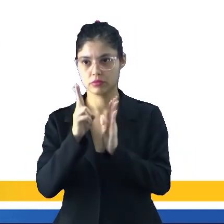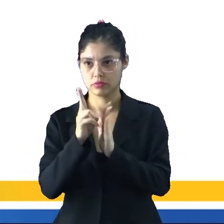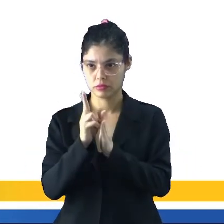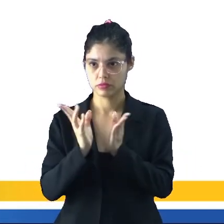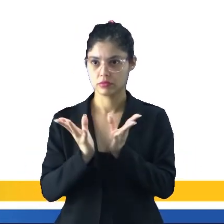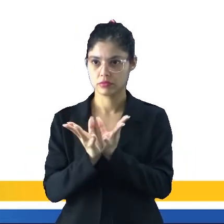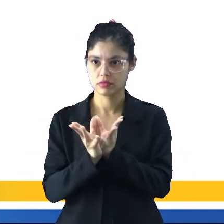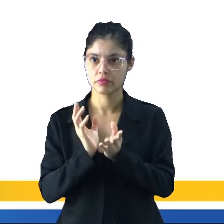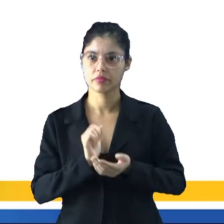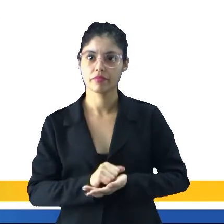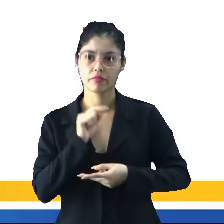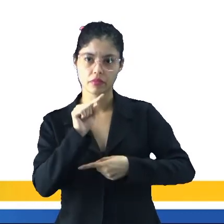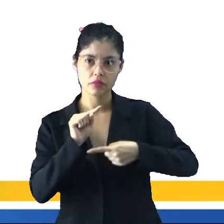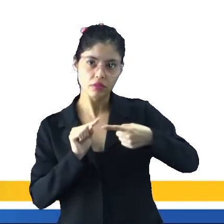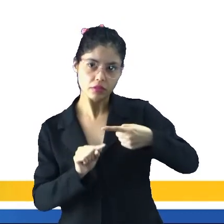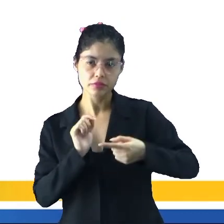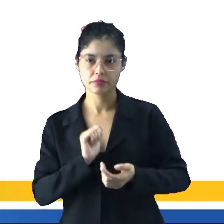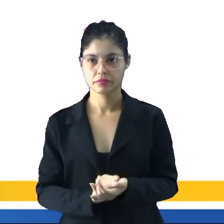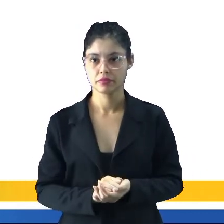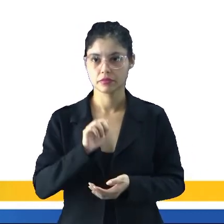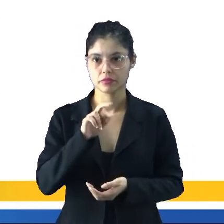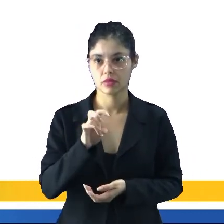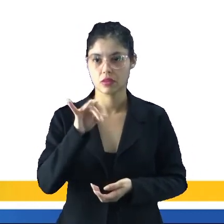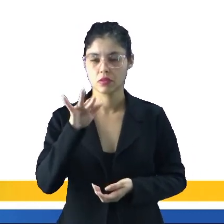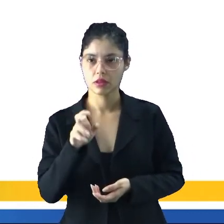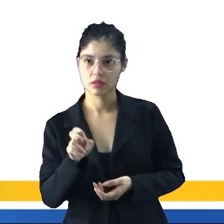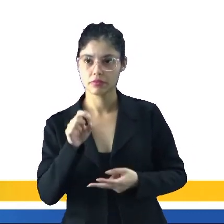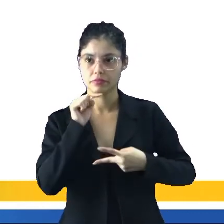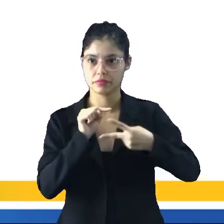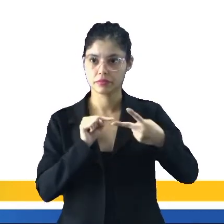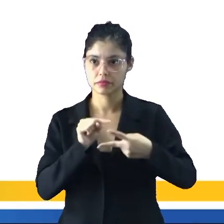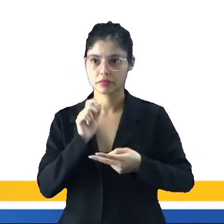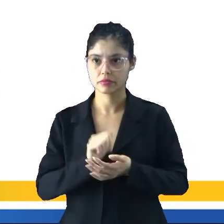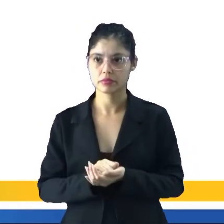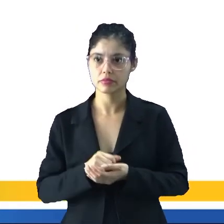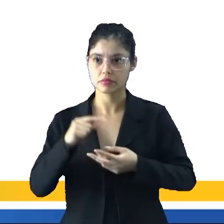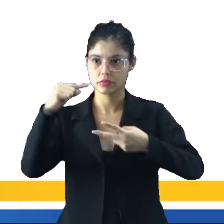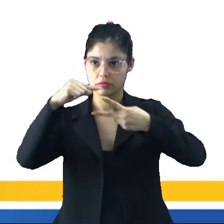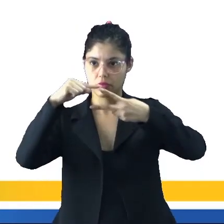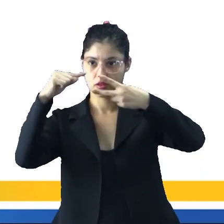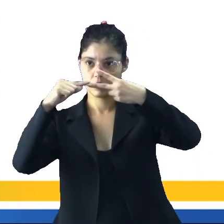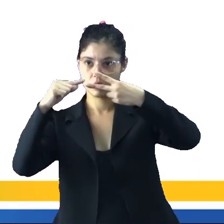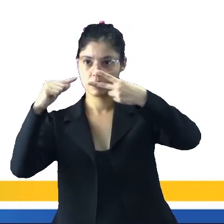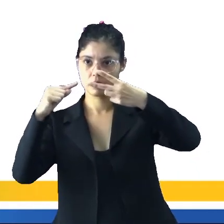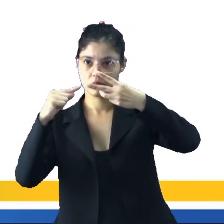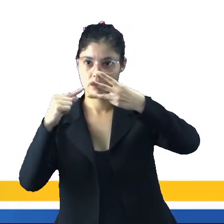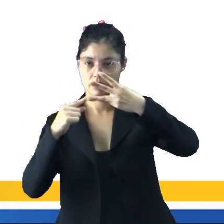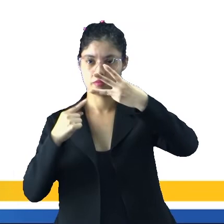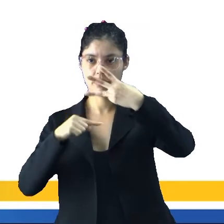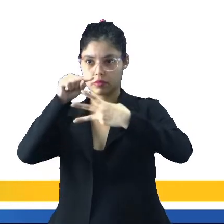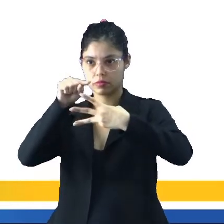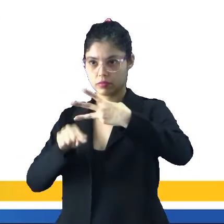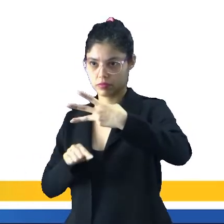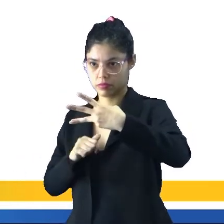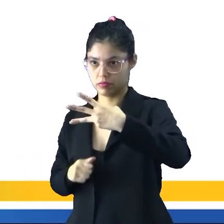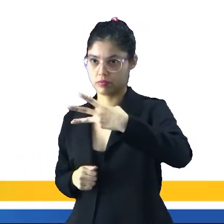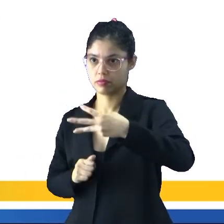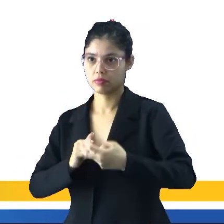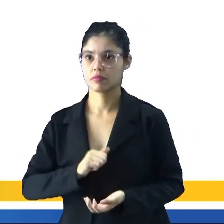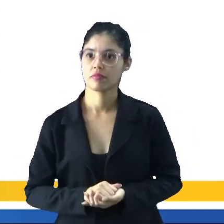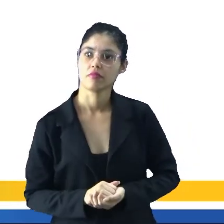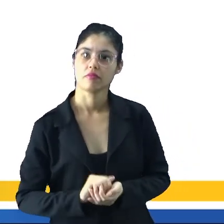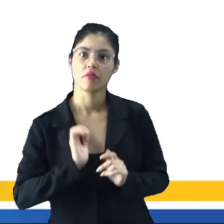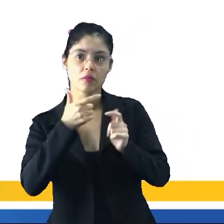Os Aruaques eram divididos em colinas, as chinincas, né, ou campos e os manchieres.